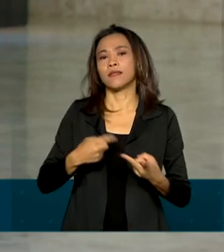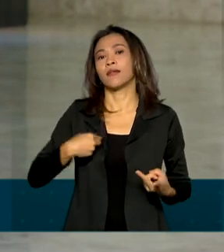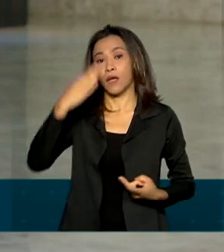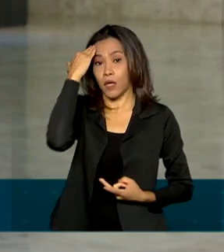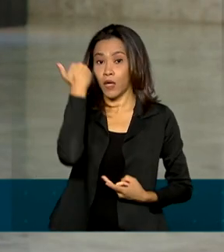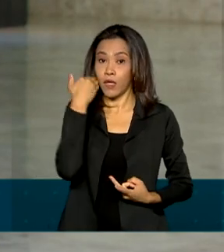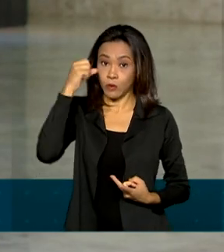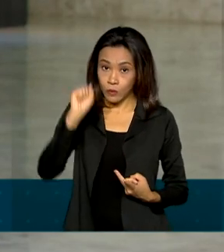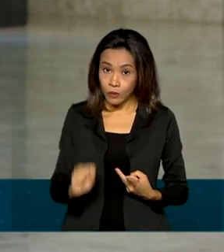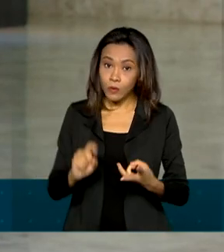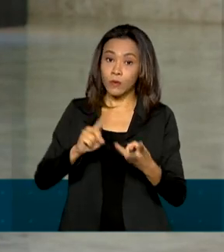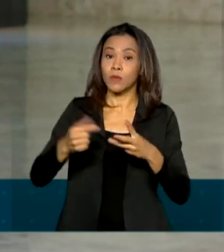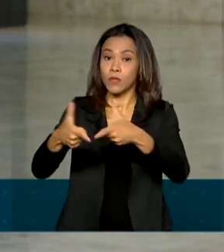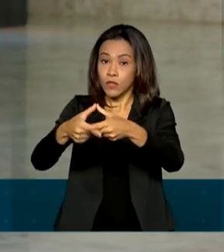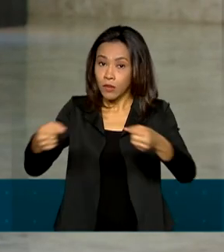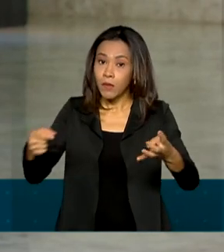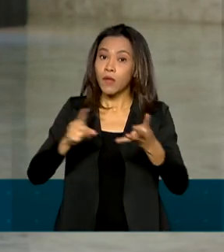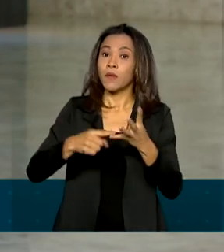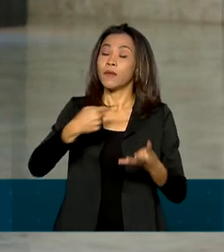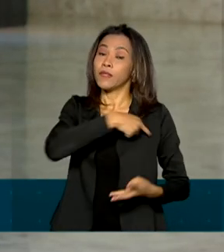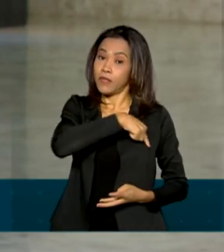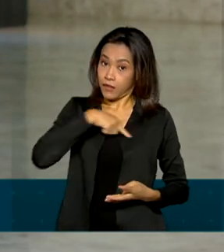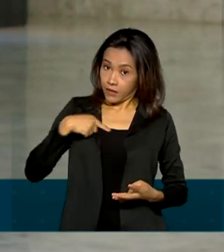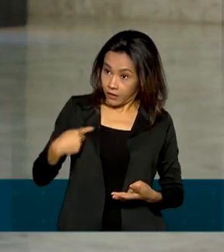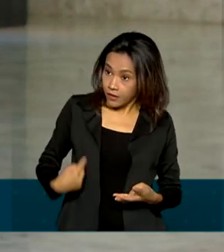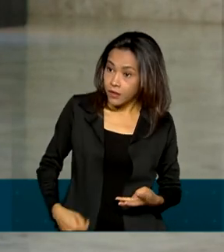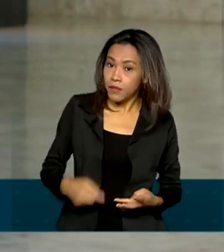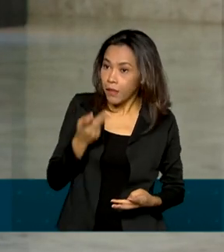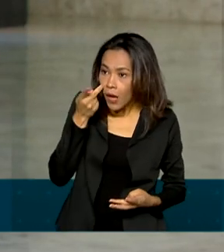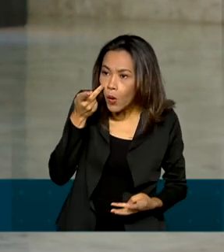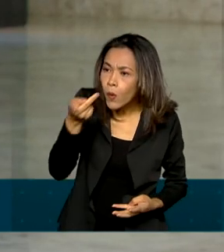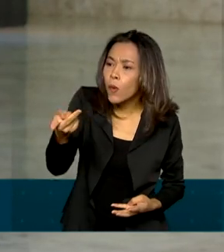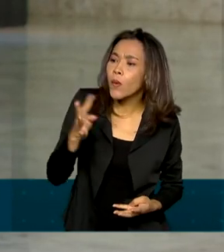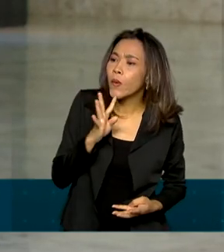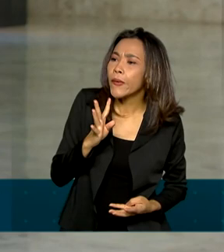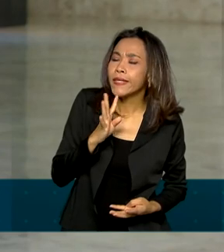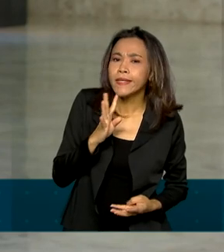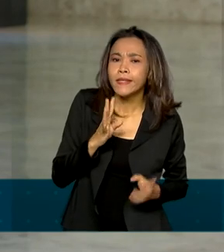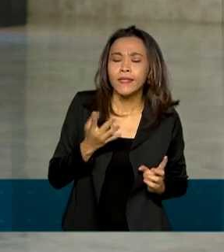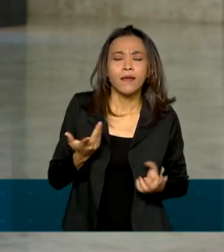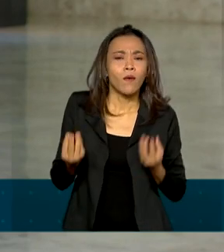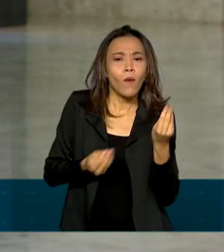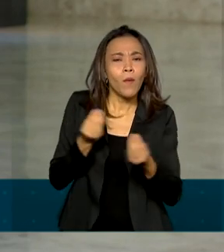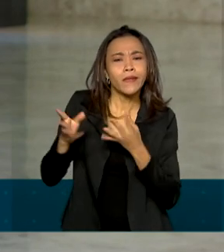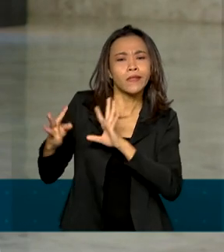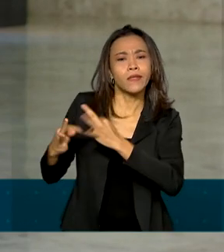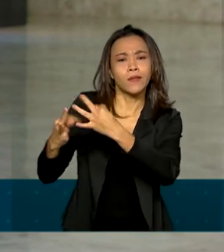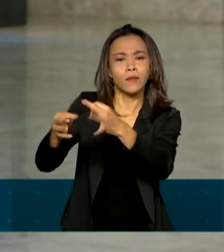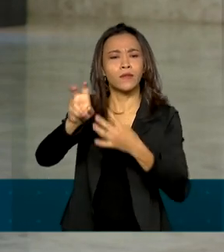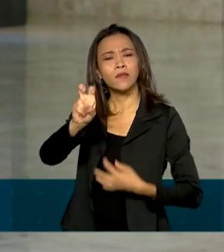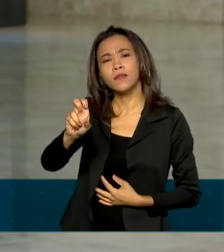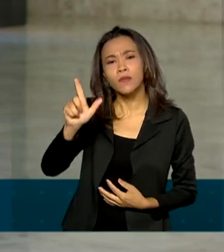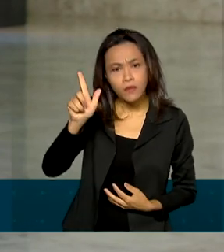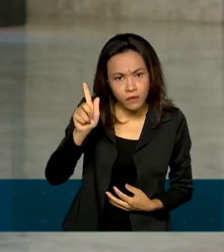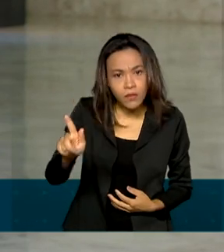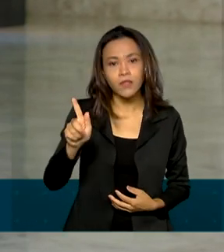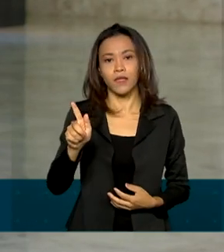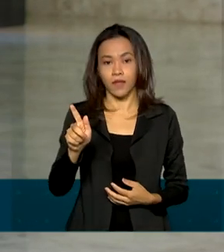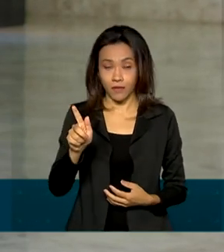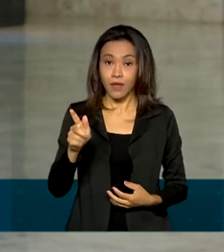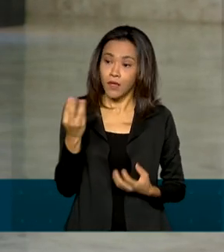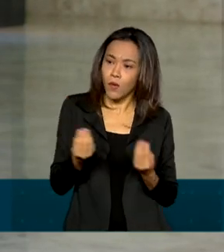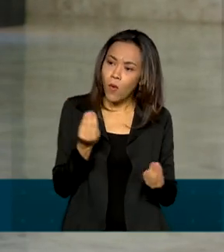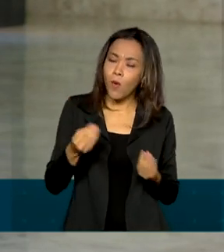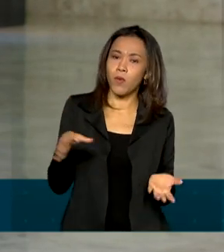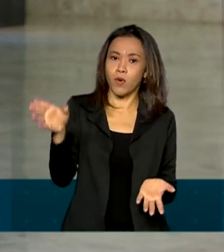Japão e China. E a equipe teve acesso a demonstrações de como funciona essa tecnologia na prática e como que elas podem ser usadas